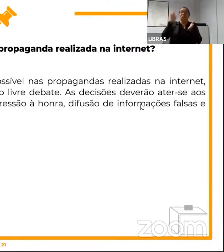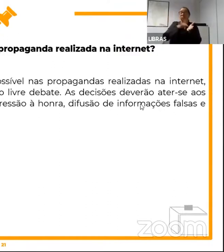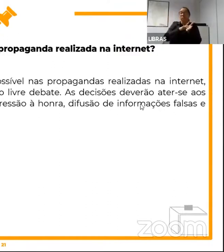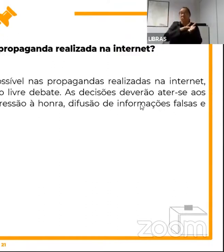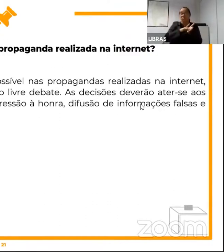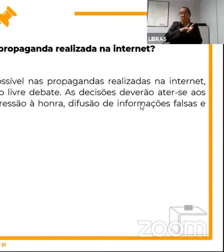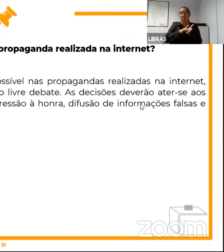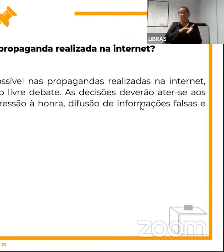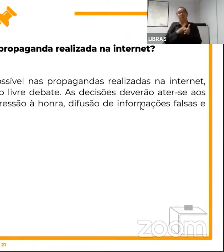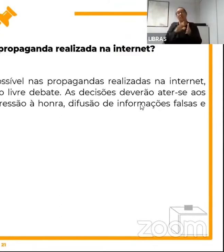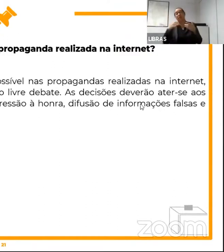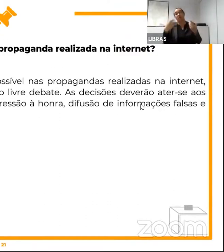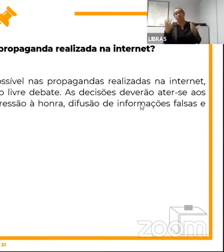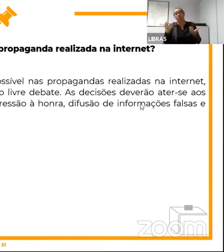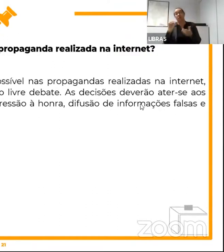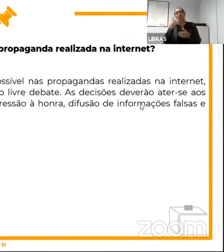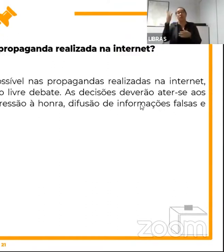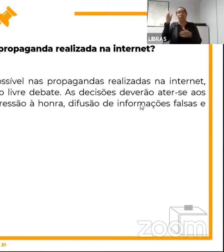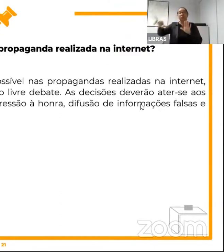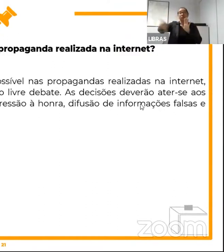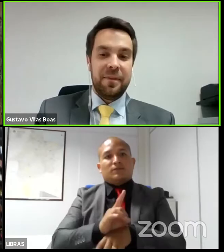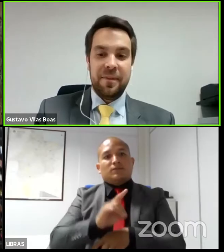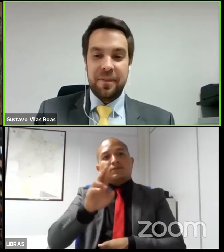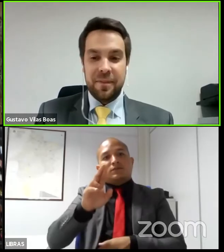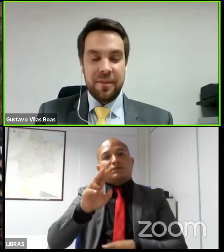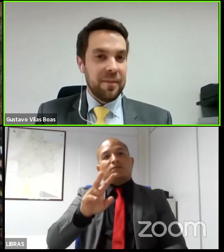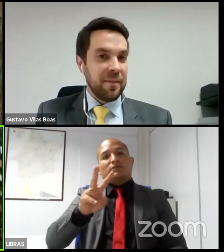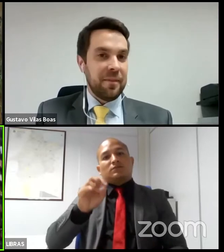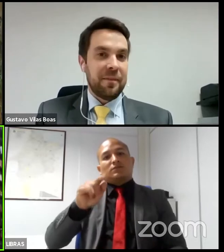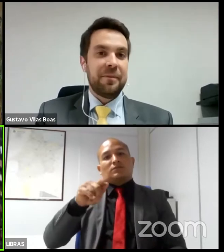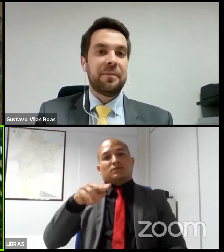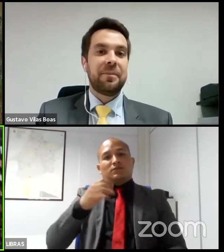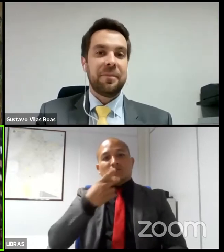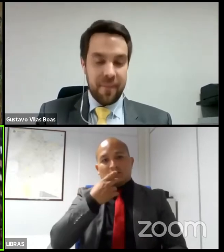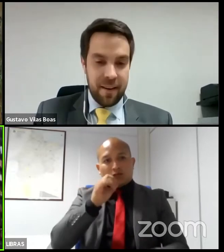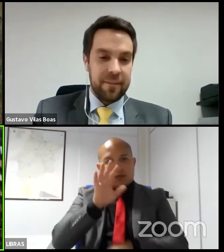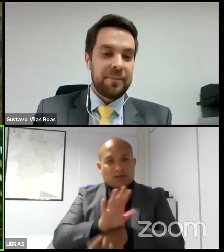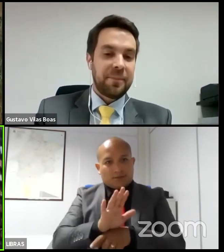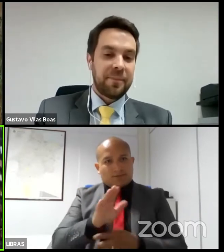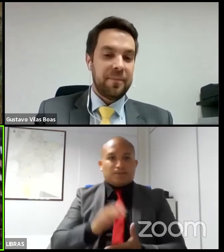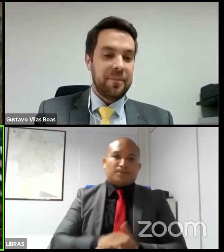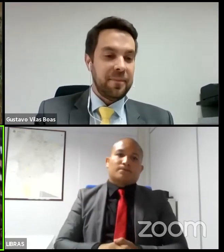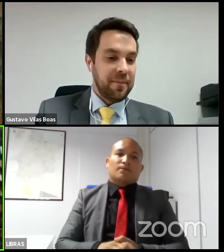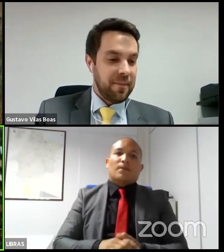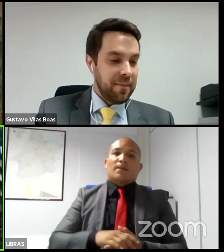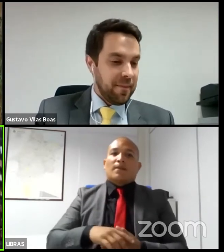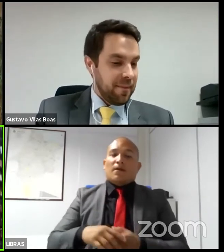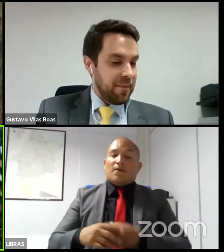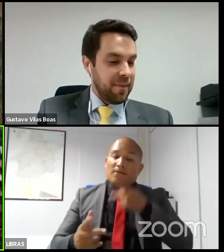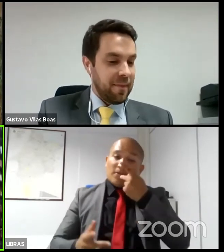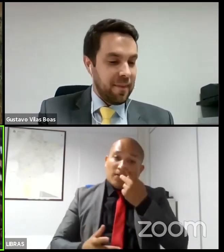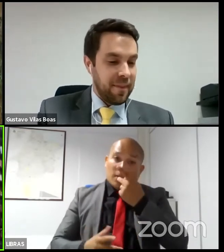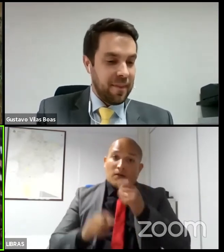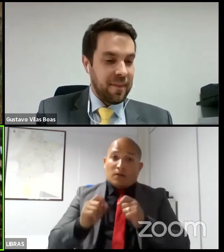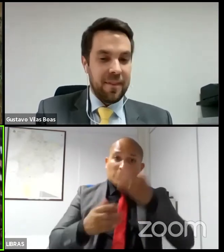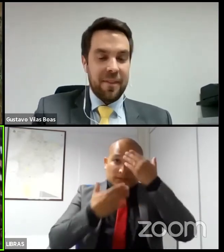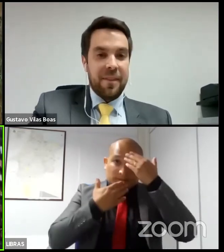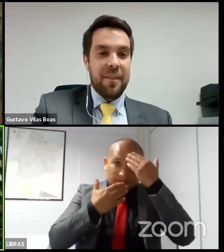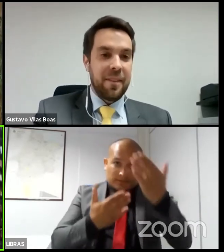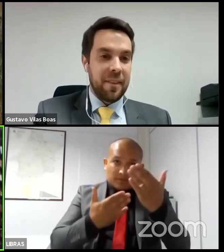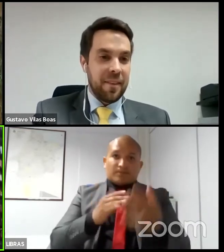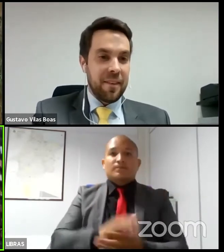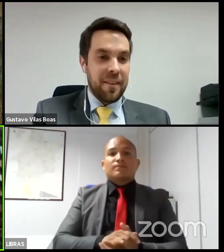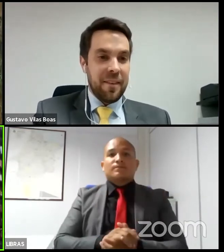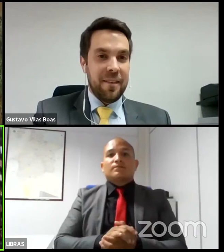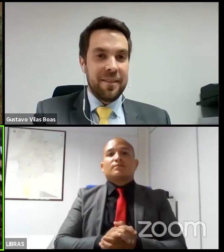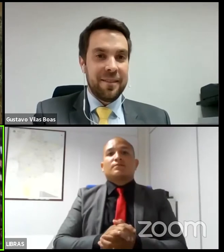eleitoral ou outros crimes contra a honra, por exemplo. O direito de resposta pode ocorrer também na internet. O eleitor não